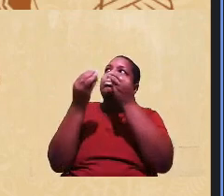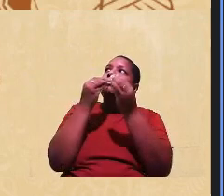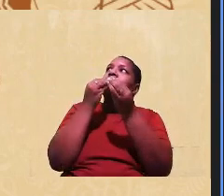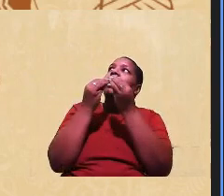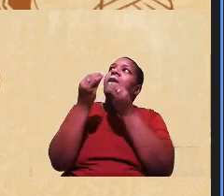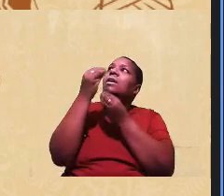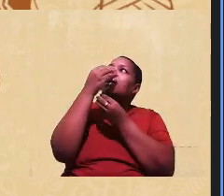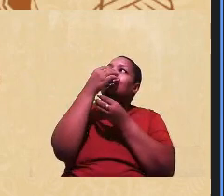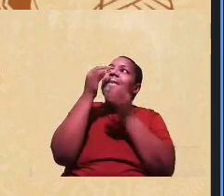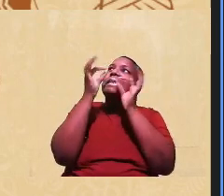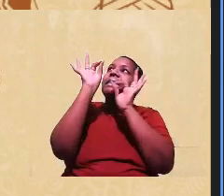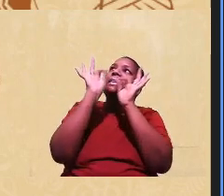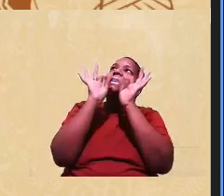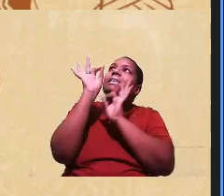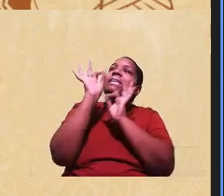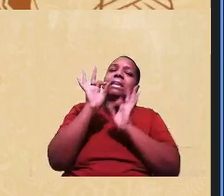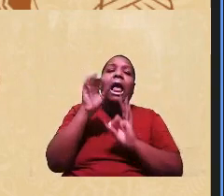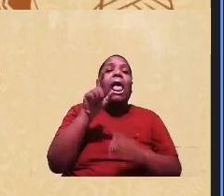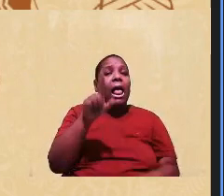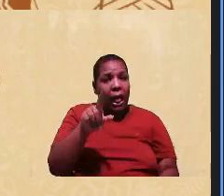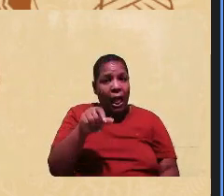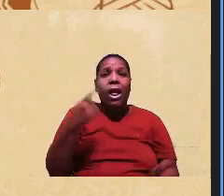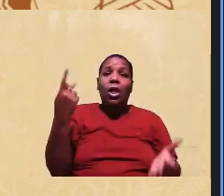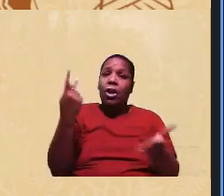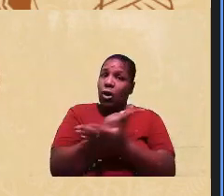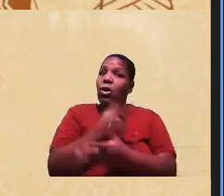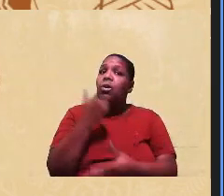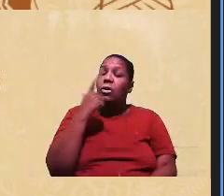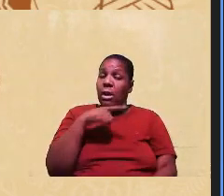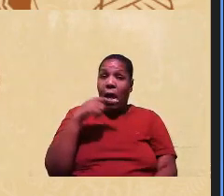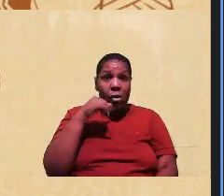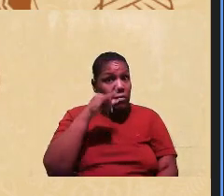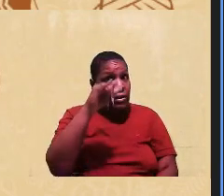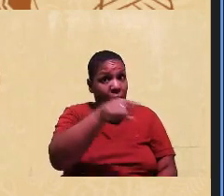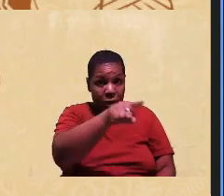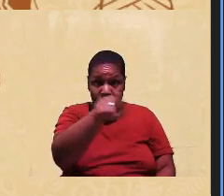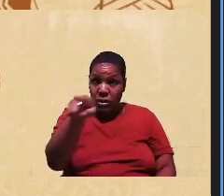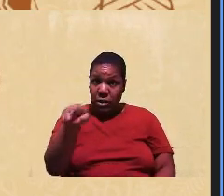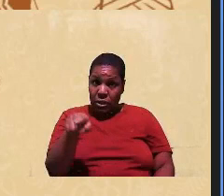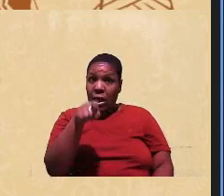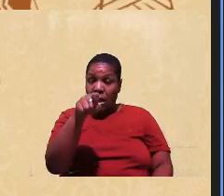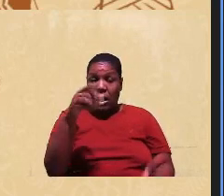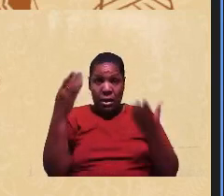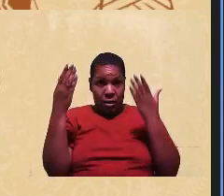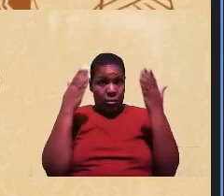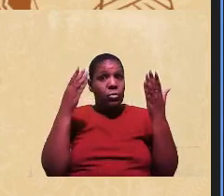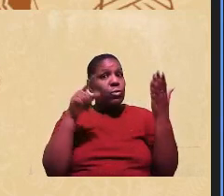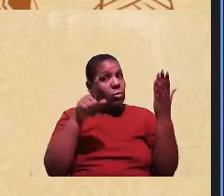isso as pessoas fazem no Photoshop. Eu estou falando tudo isso para vocês, que vocês que são da psicologia.